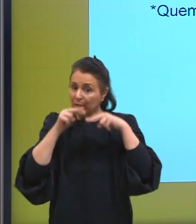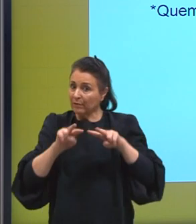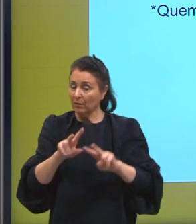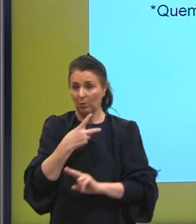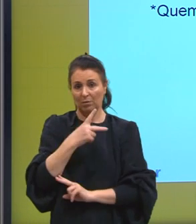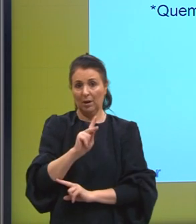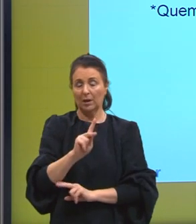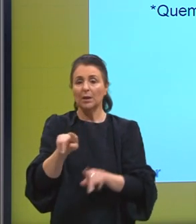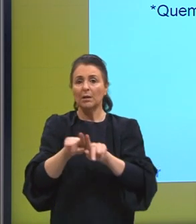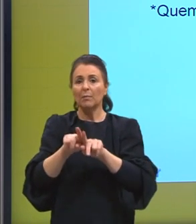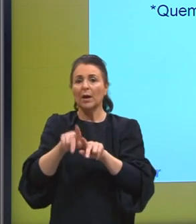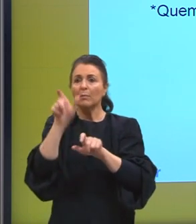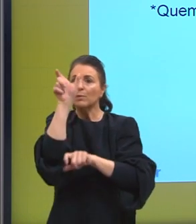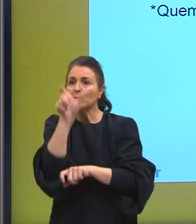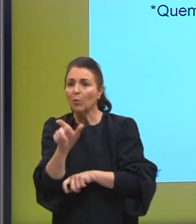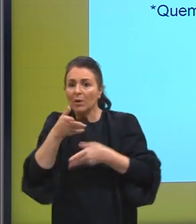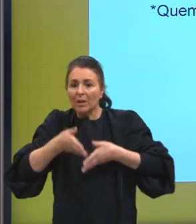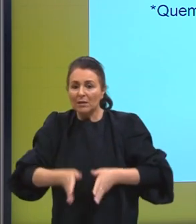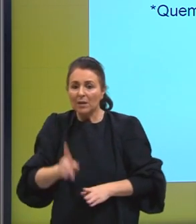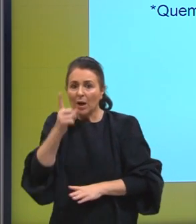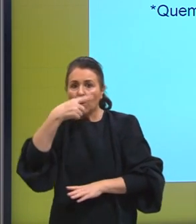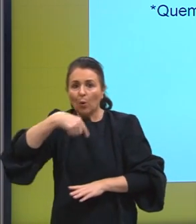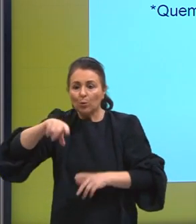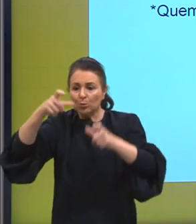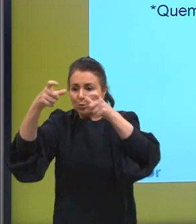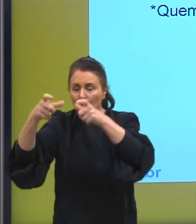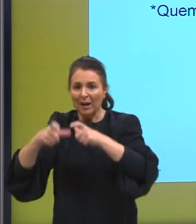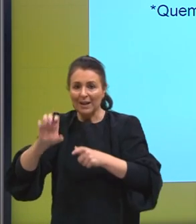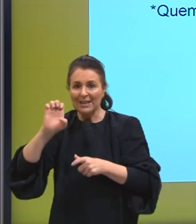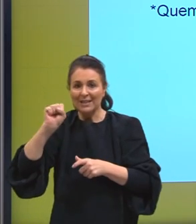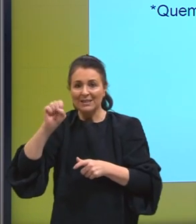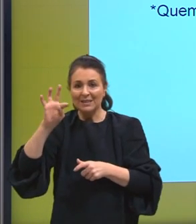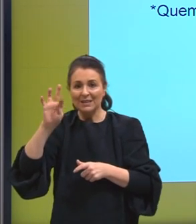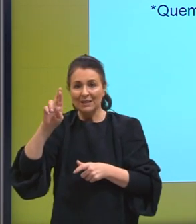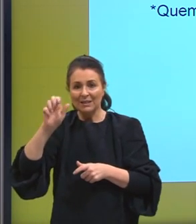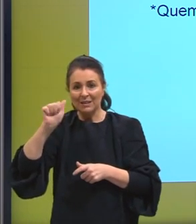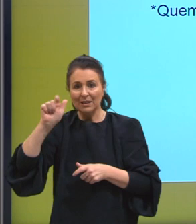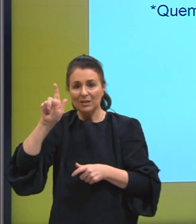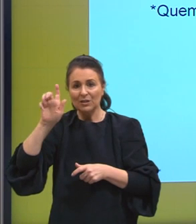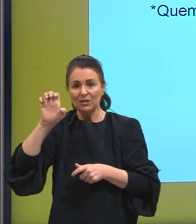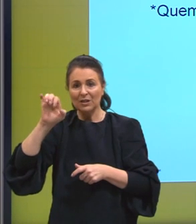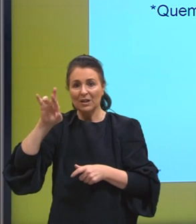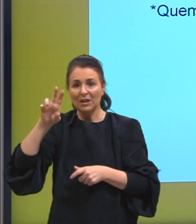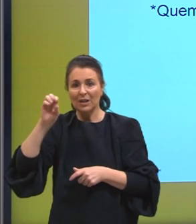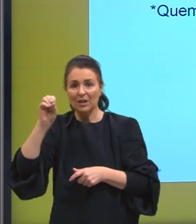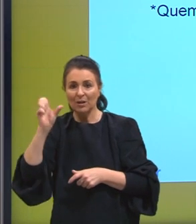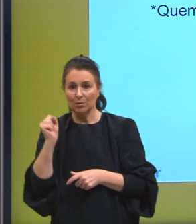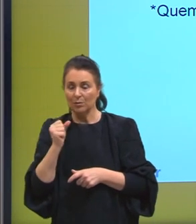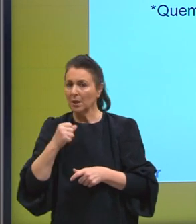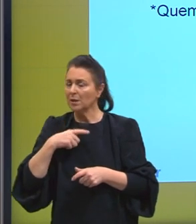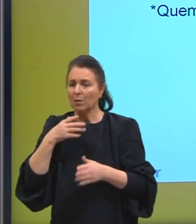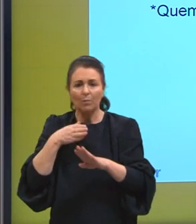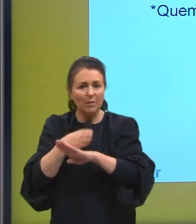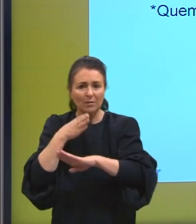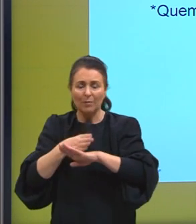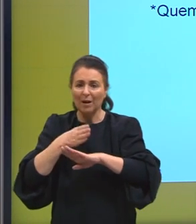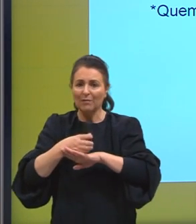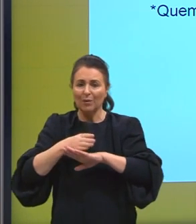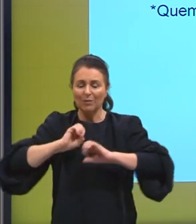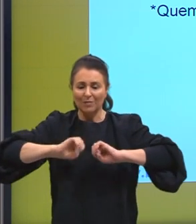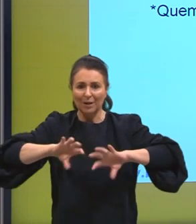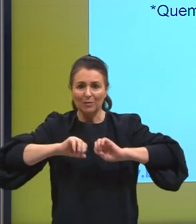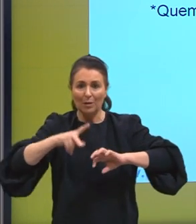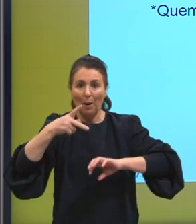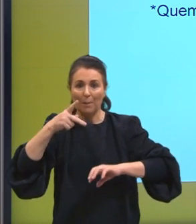os estrangeiros também não, por que os estrangeiros? porque os estrangeiros não faziam parte da paideia, lembro da educação que acontecia dentro da